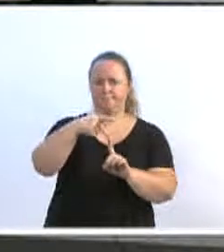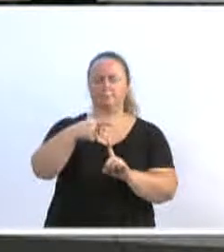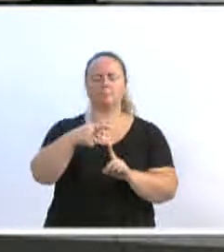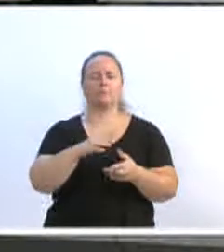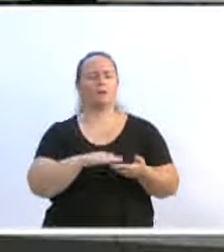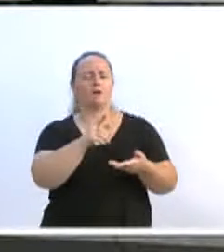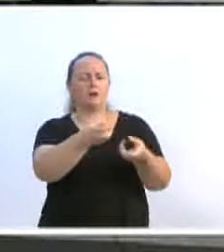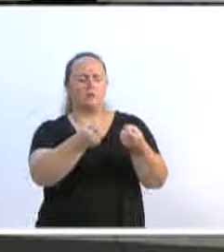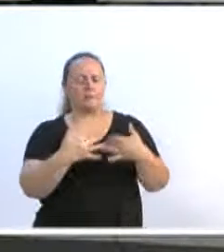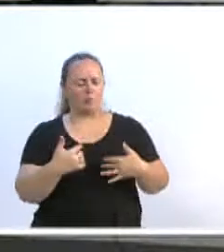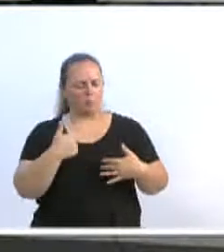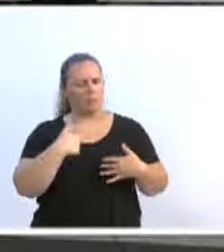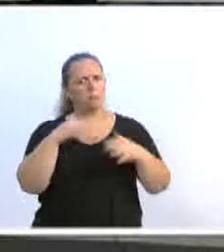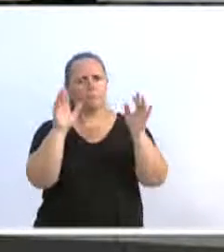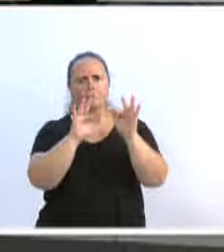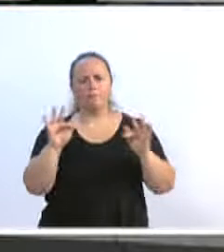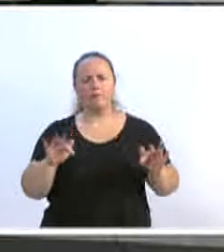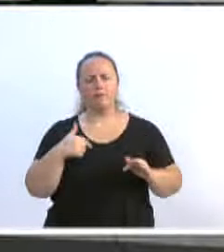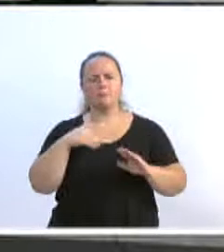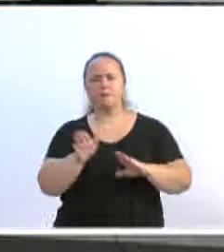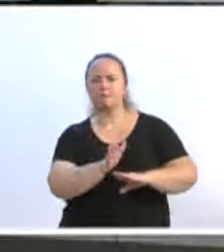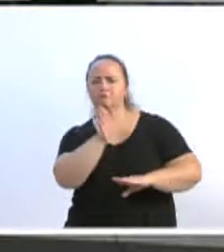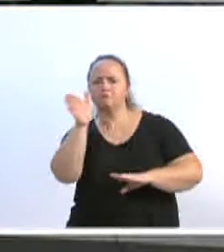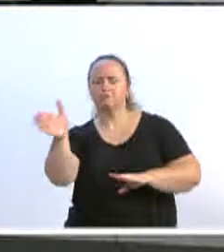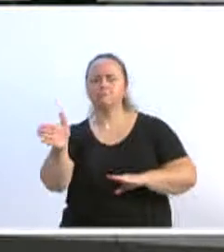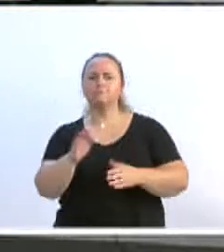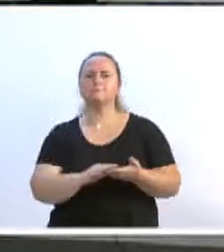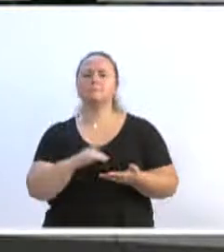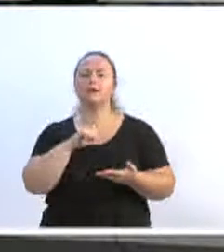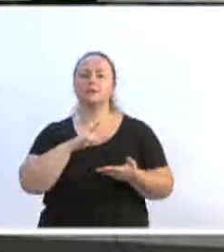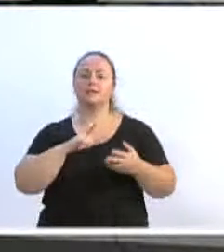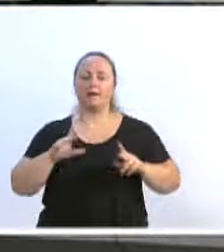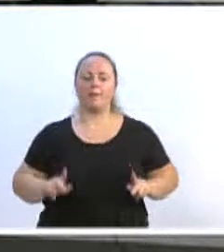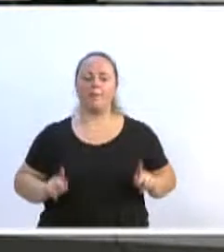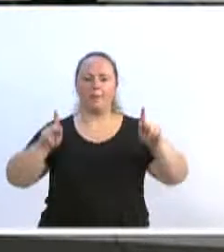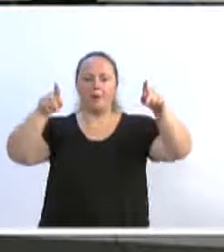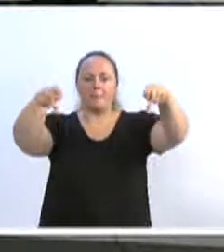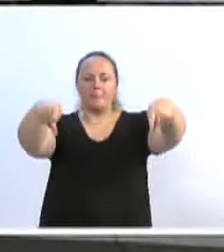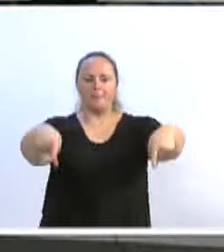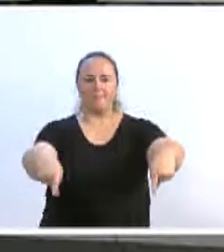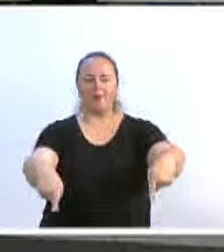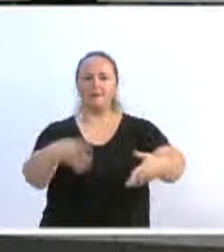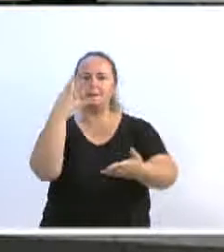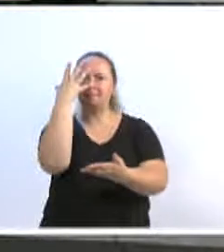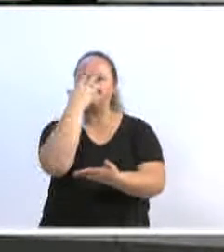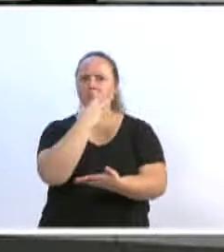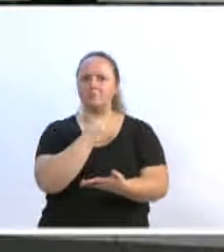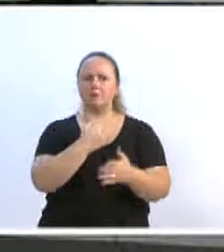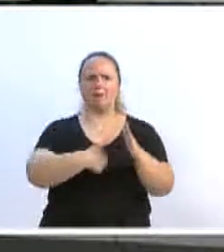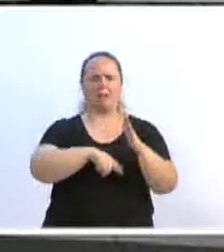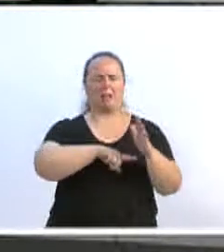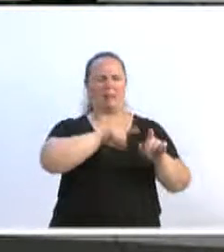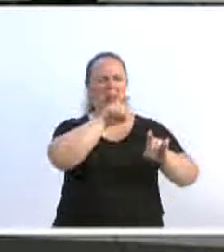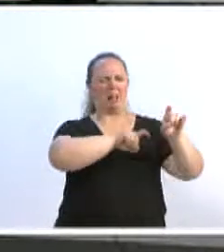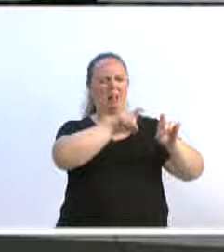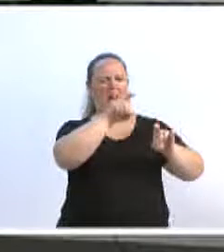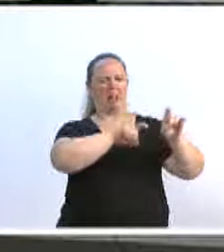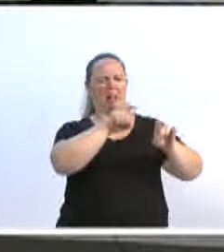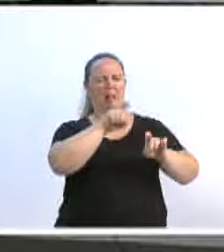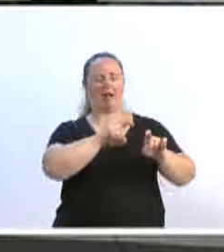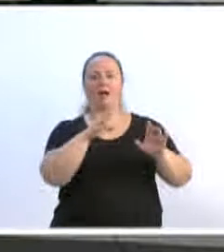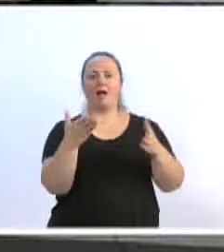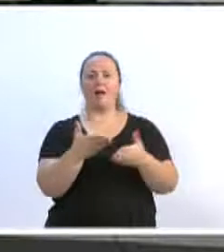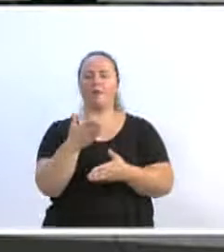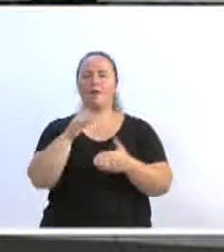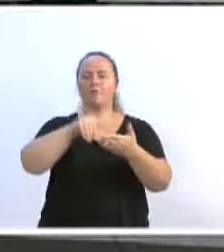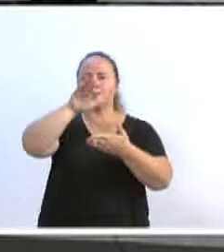fiquei muito feliz porque fui em Blumenau, visitei Blumenau e vi a ponte toda revitalizada, a ponte que estava toda pichada, pintadinha, bonita, fiquei